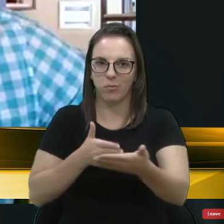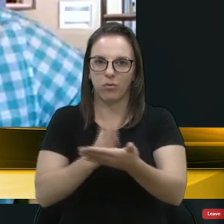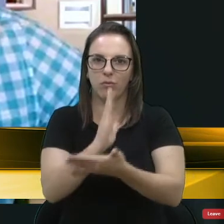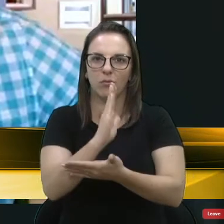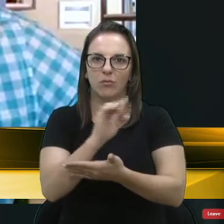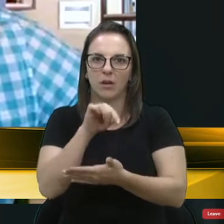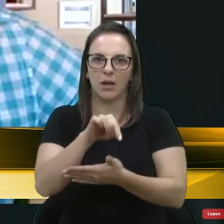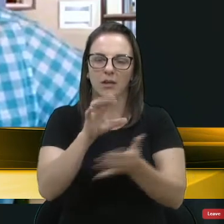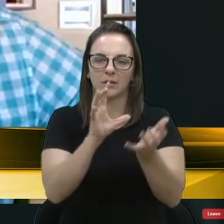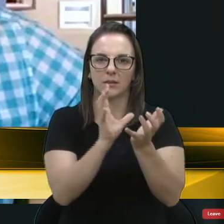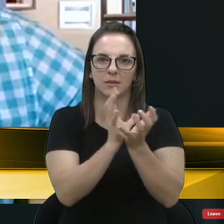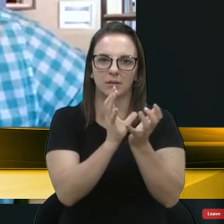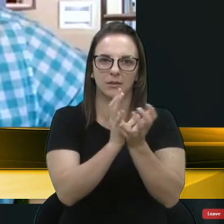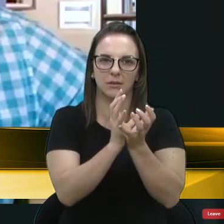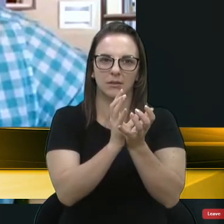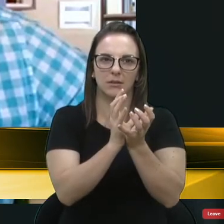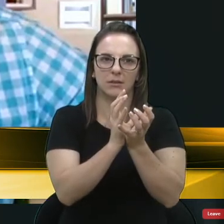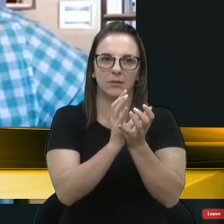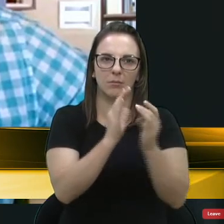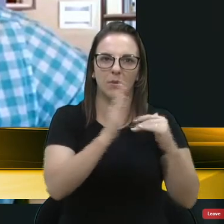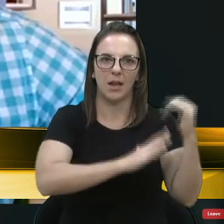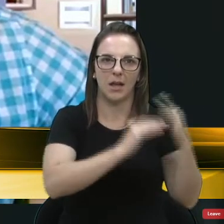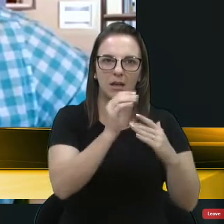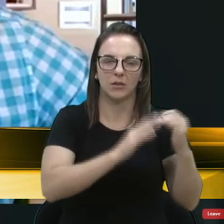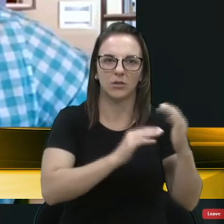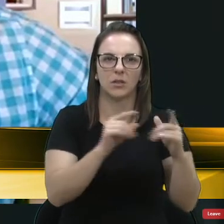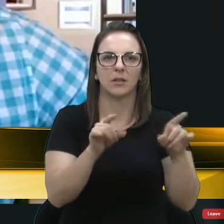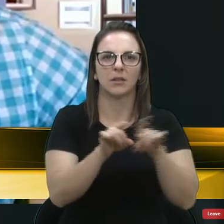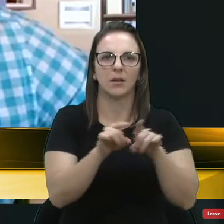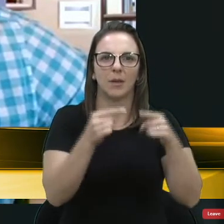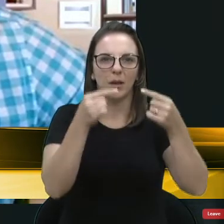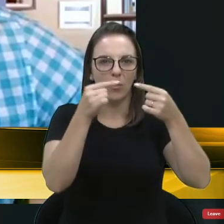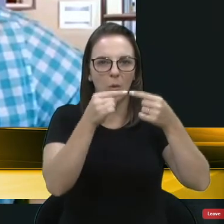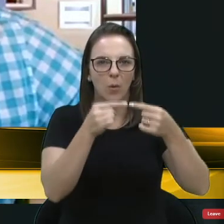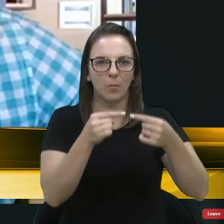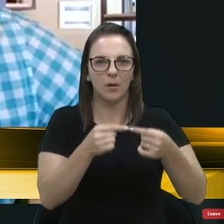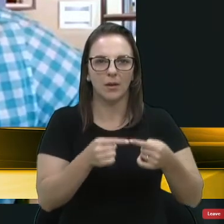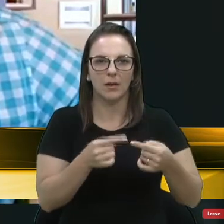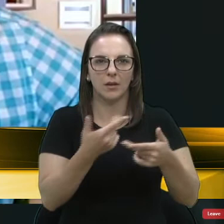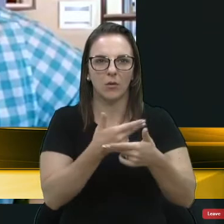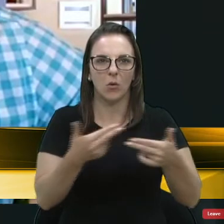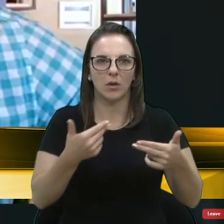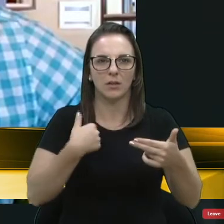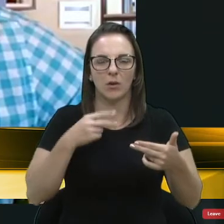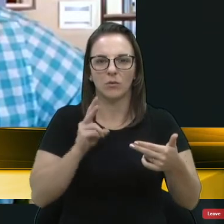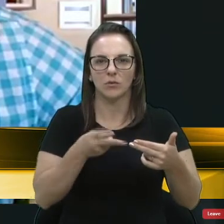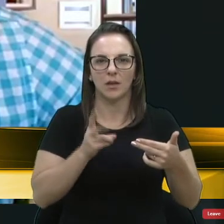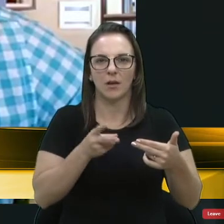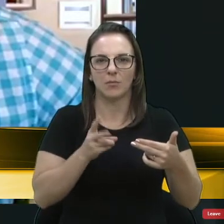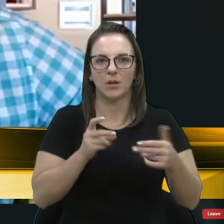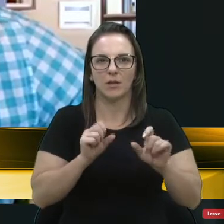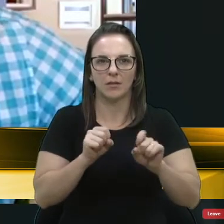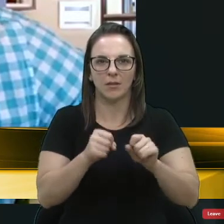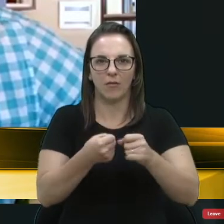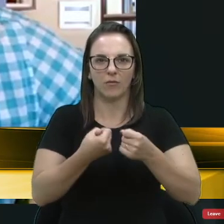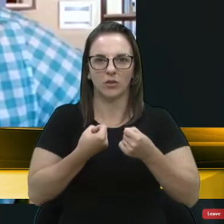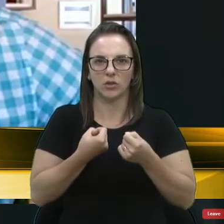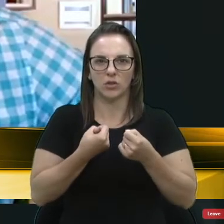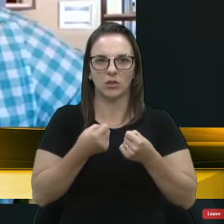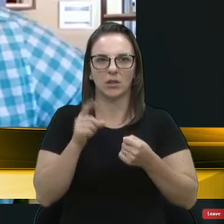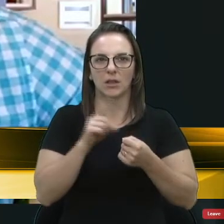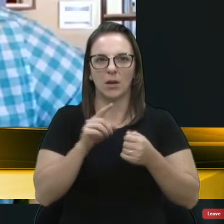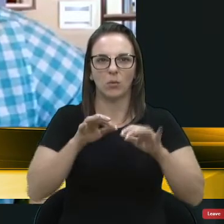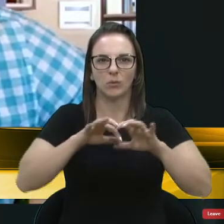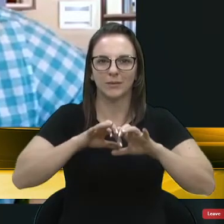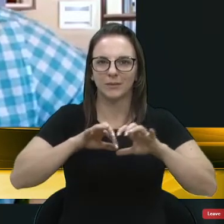iniciativa e ela vem de encontro aquilo que eu sempre defendi. Não fazer discriminação